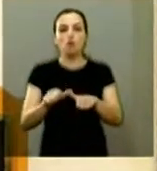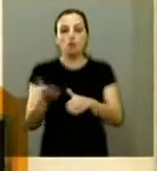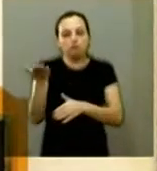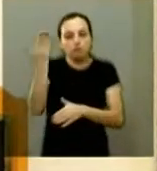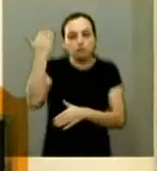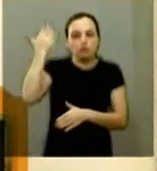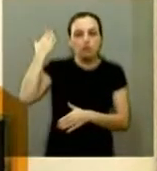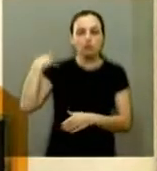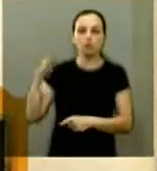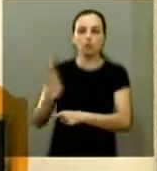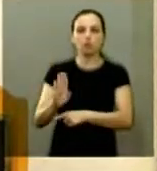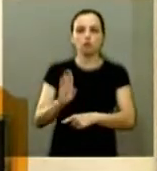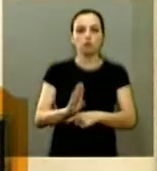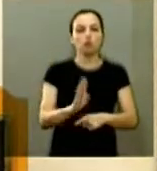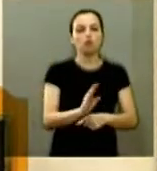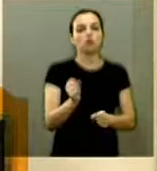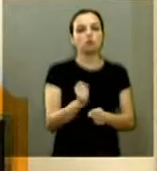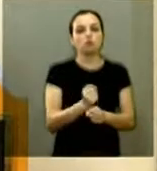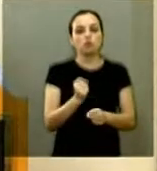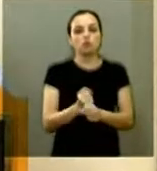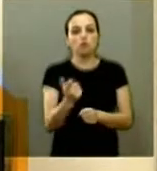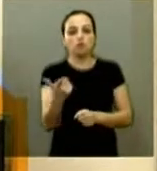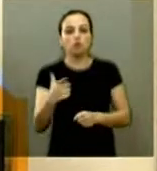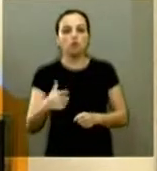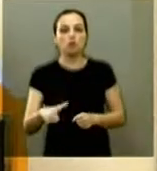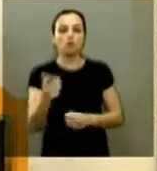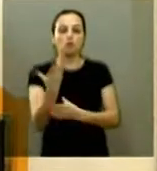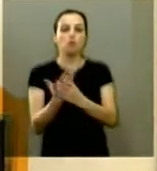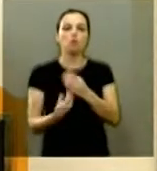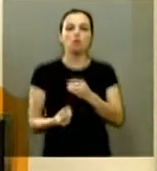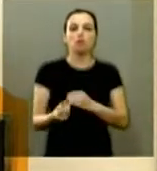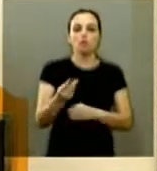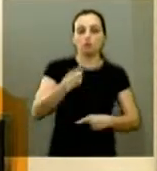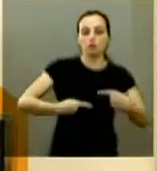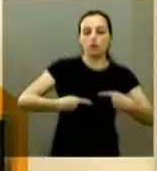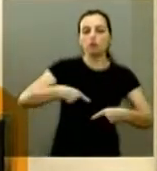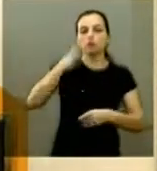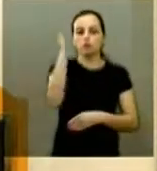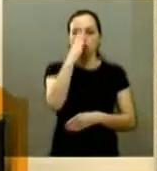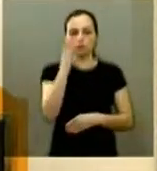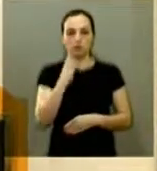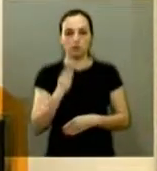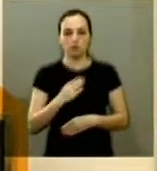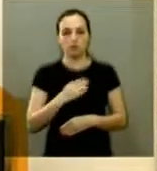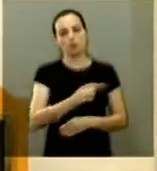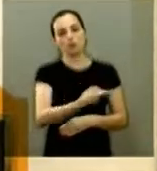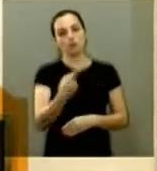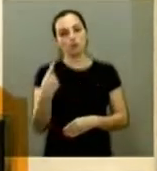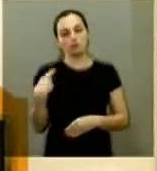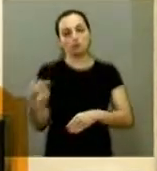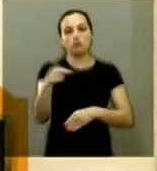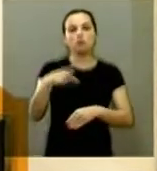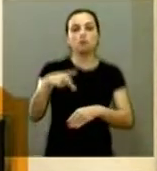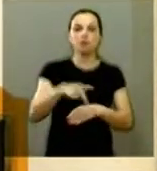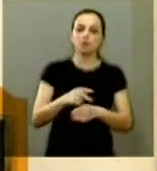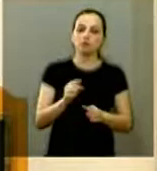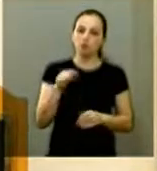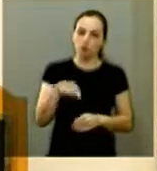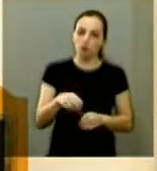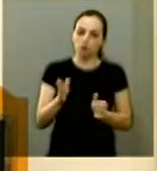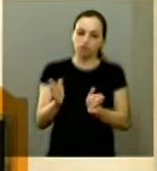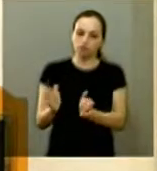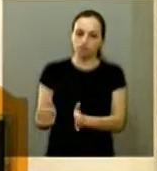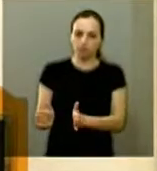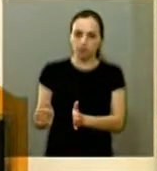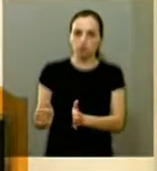ajudar reconstruir um novo modelo político para Brasil mas acho que para o nosso país nesse momento apesar